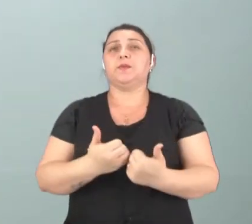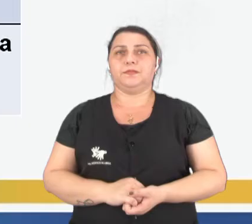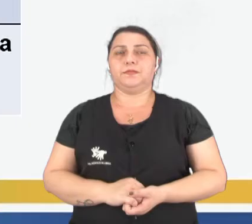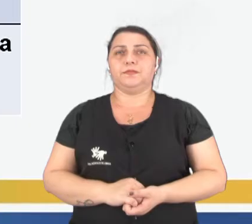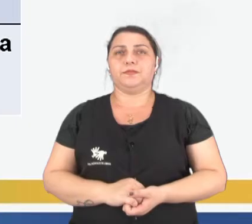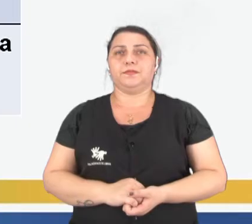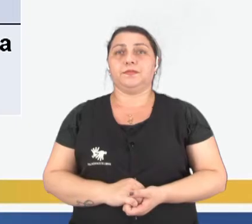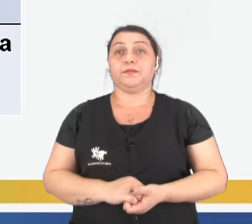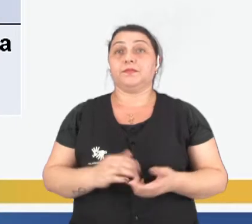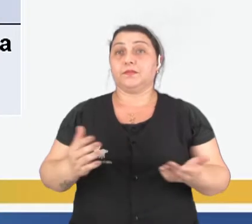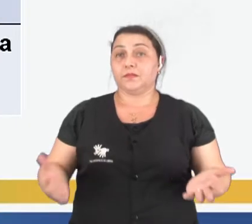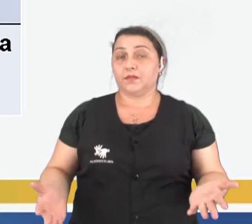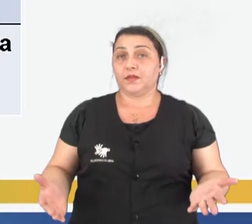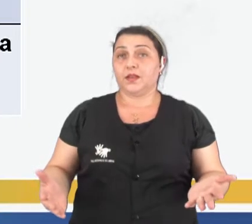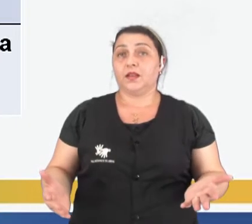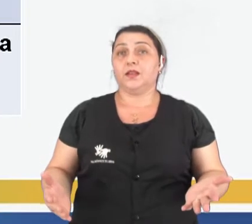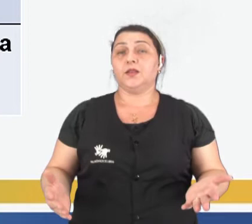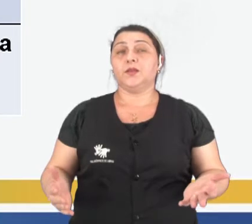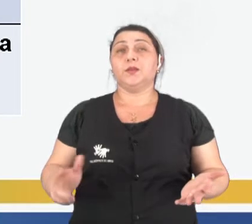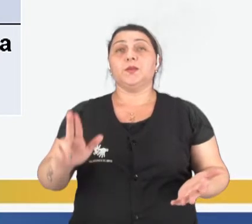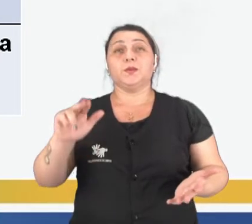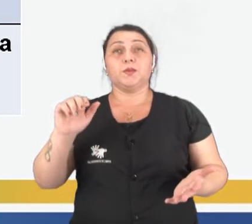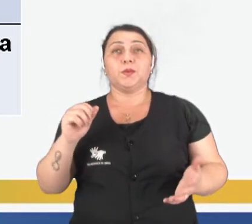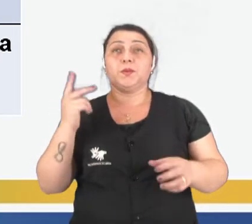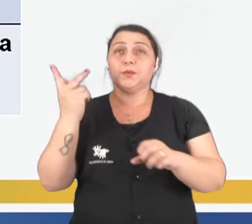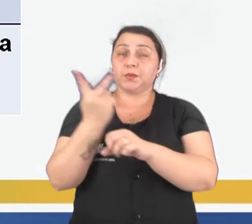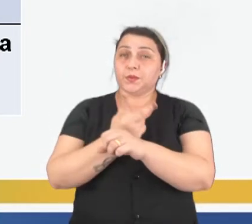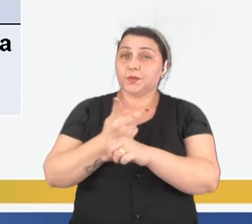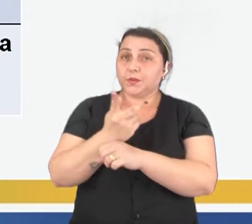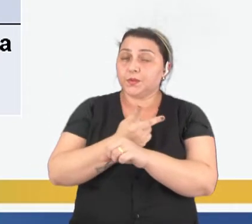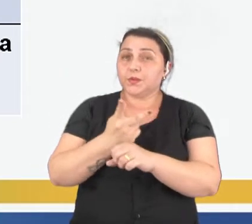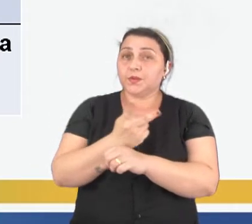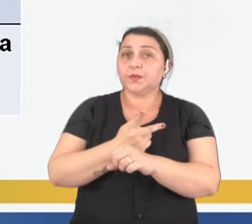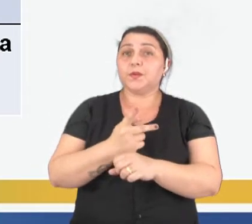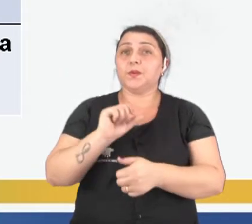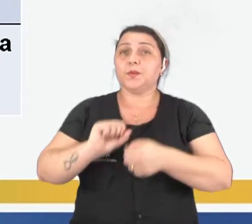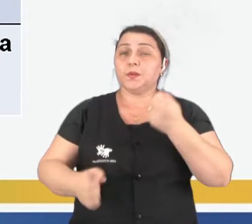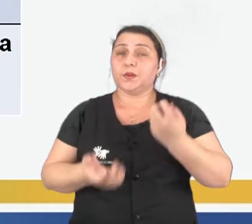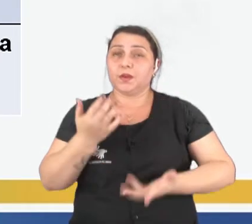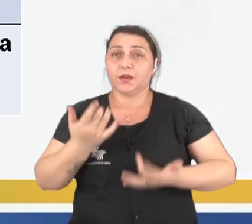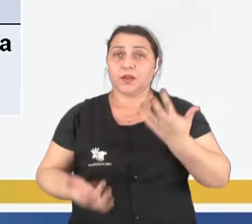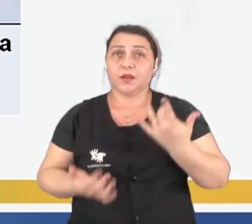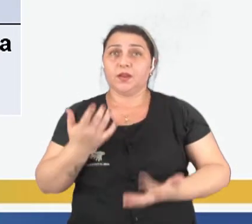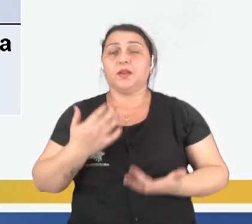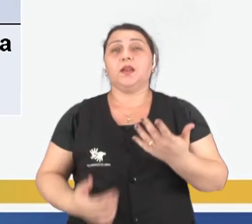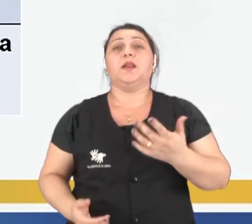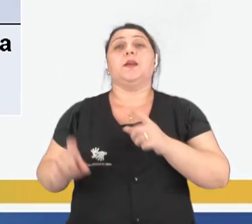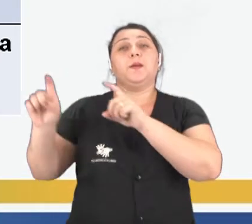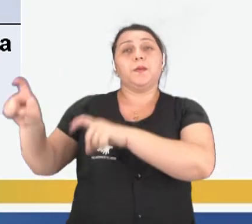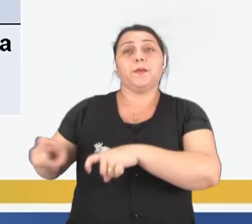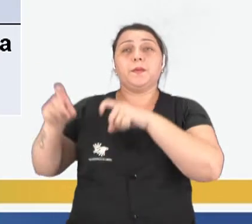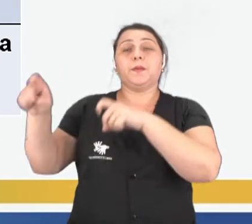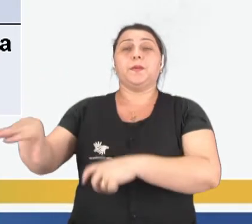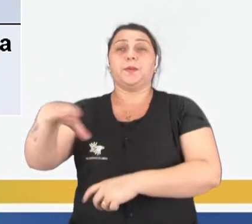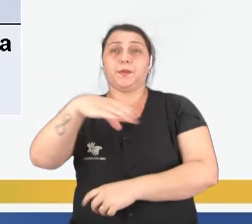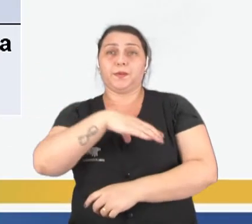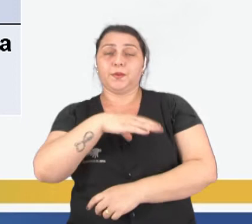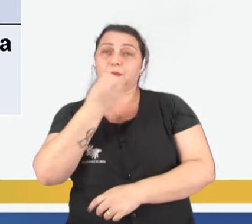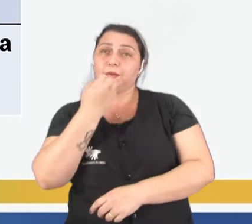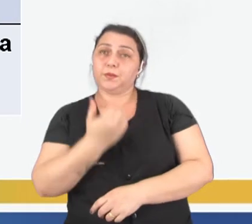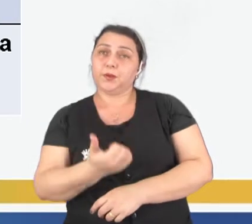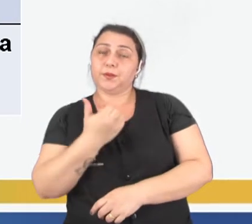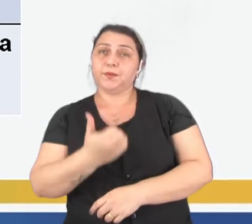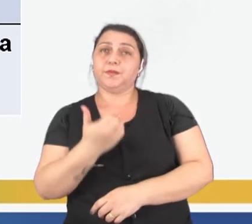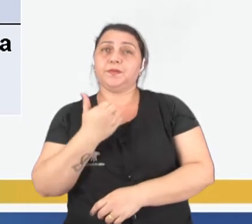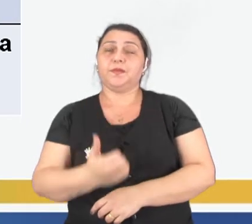oitavo, então, pessoal, nunca procure fazer nenhum tipo de queimada, seja ela na zona rural ou na zona urbana, tudo bem?